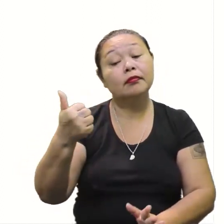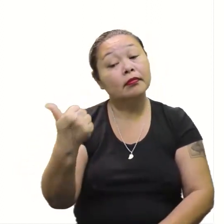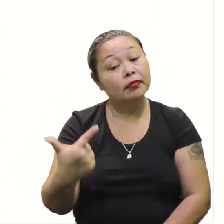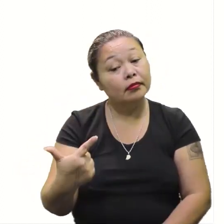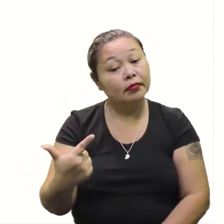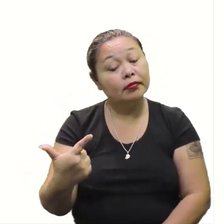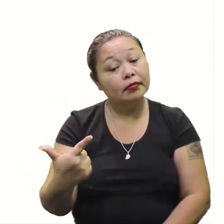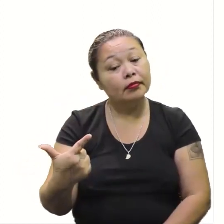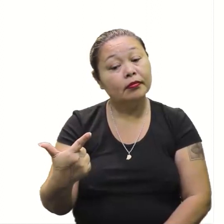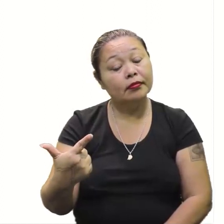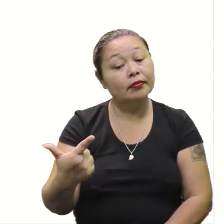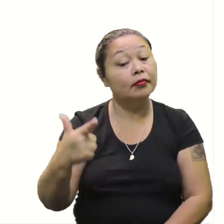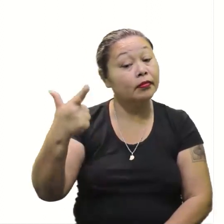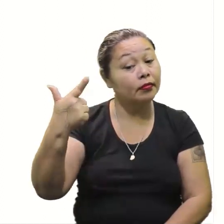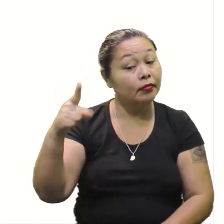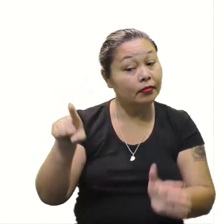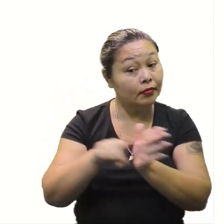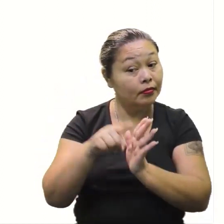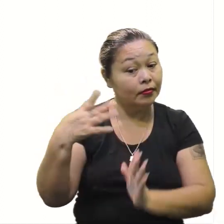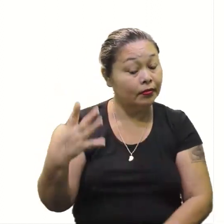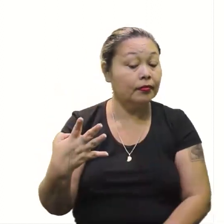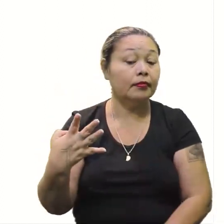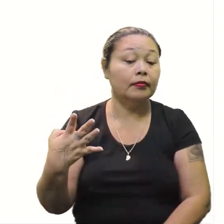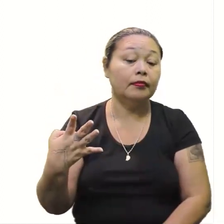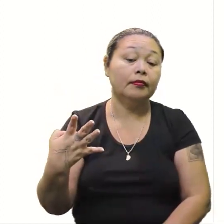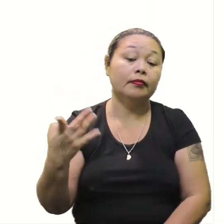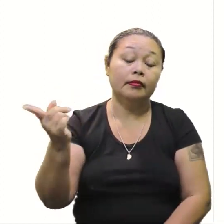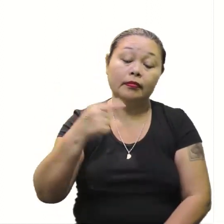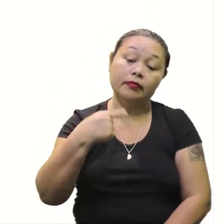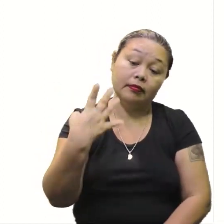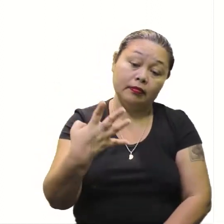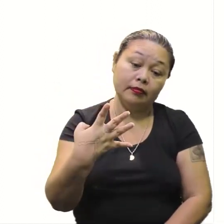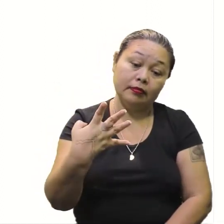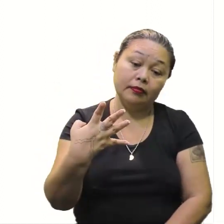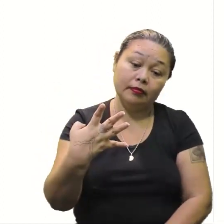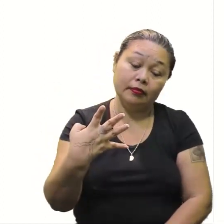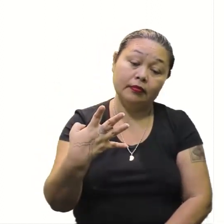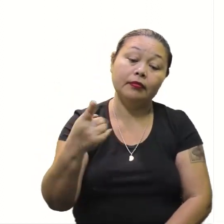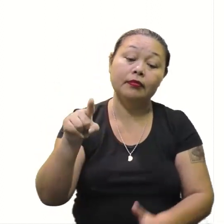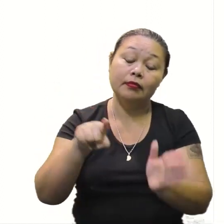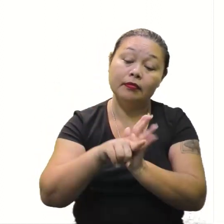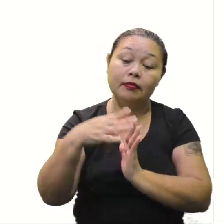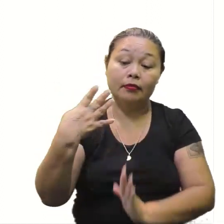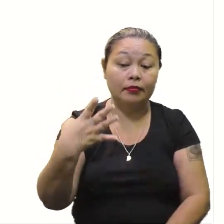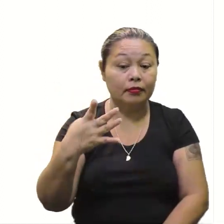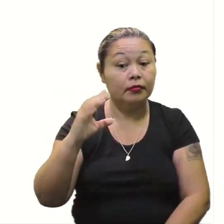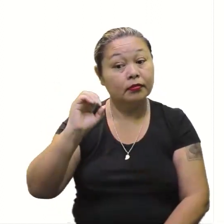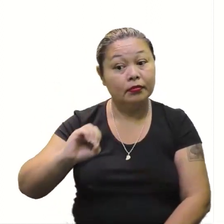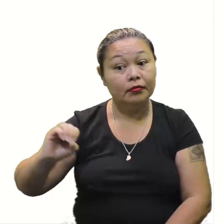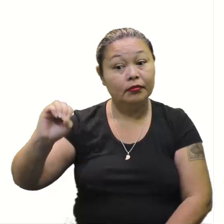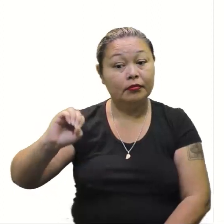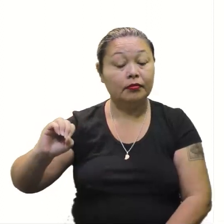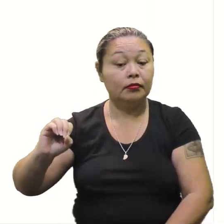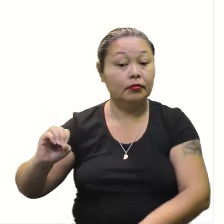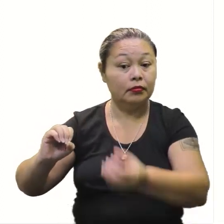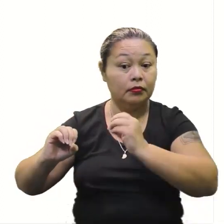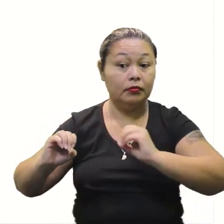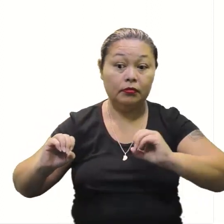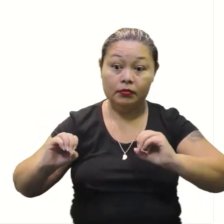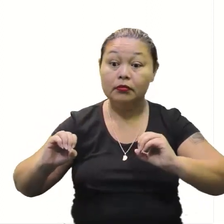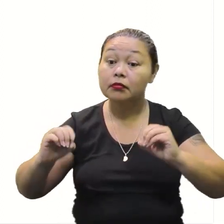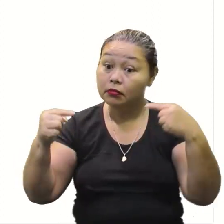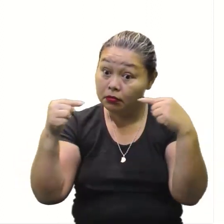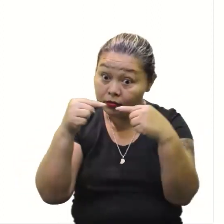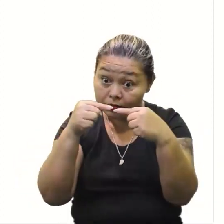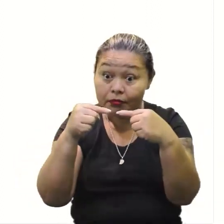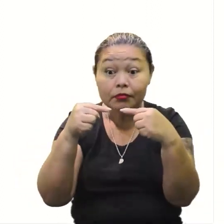4? 12. 12 menos 4, né? 16 tira 12? 4. 4 menos 4? Zero. Beleza. Então,